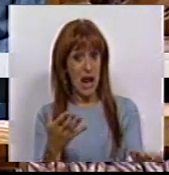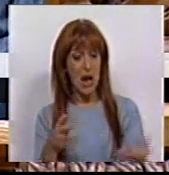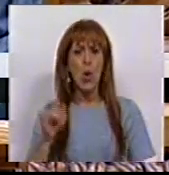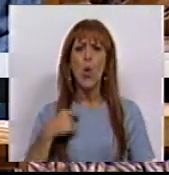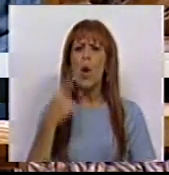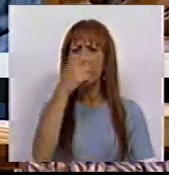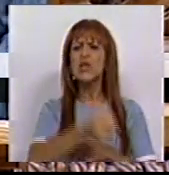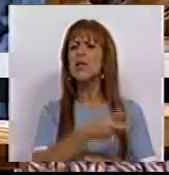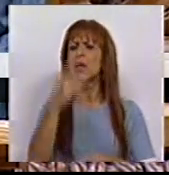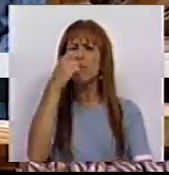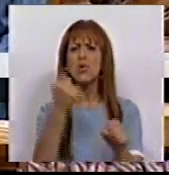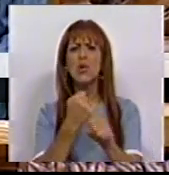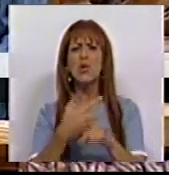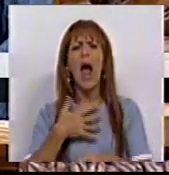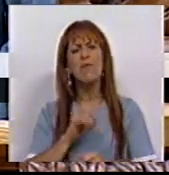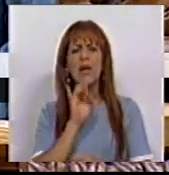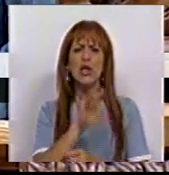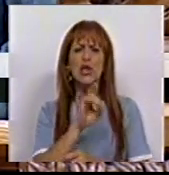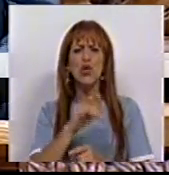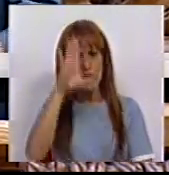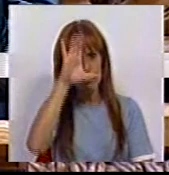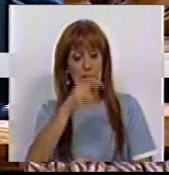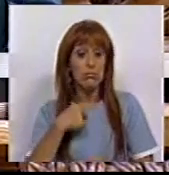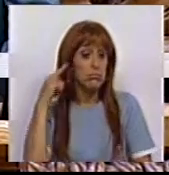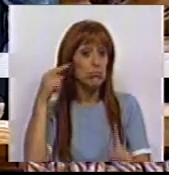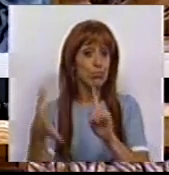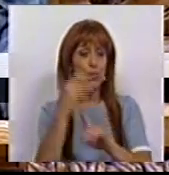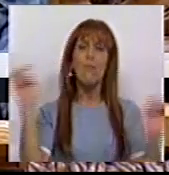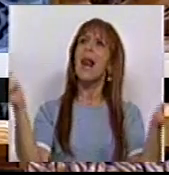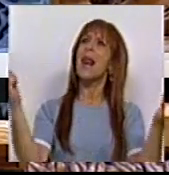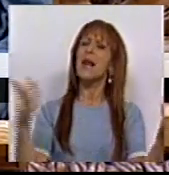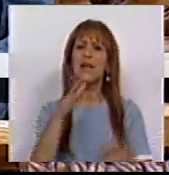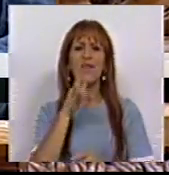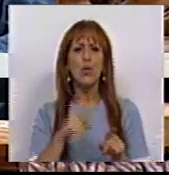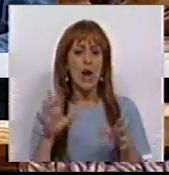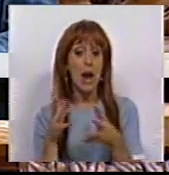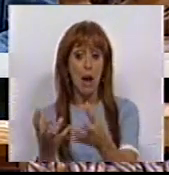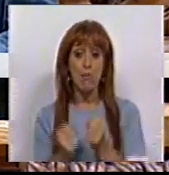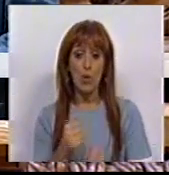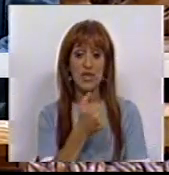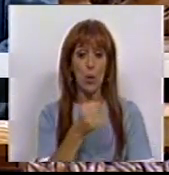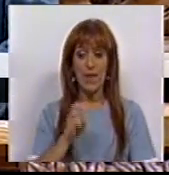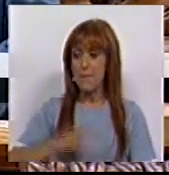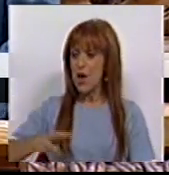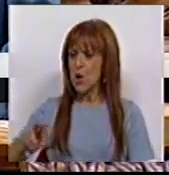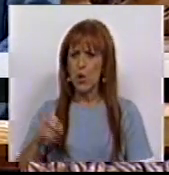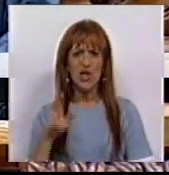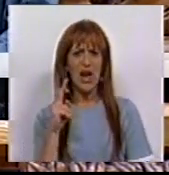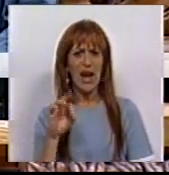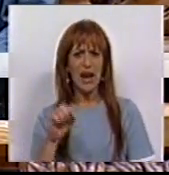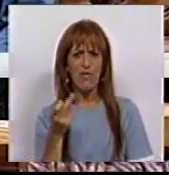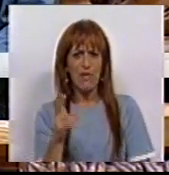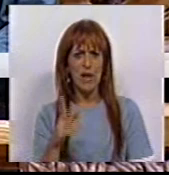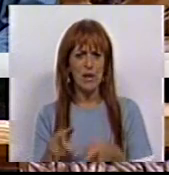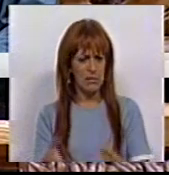Quantos trabalhadores o Governo pensa despedir para alcançar esse valor propagandeado das poupanças de 50 milhões de euros na REFER